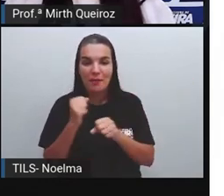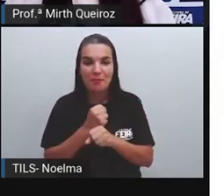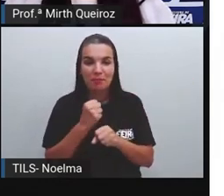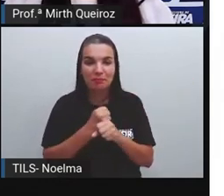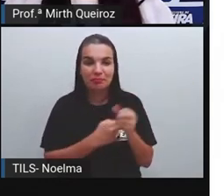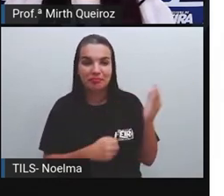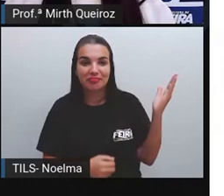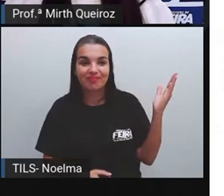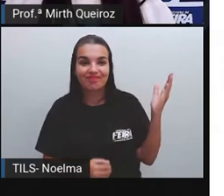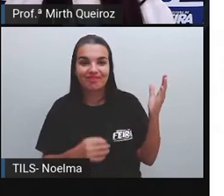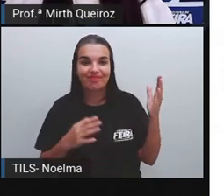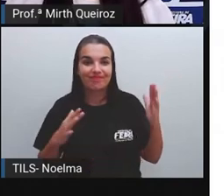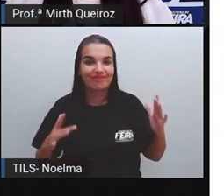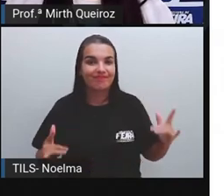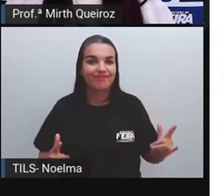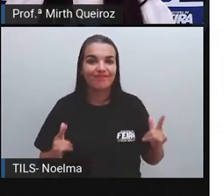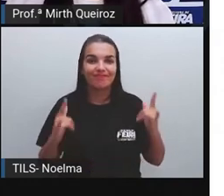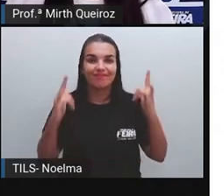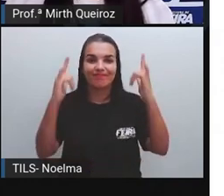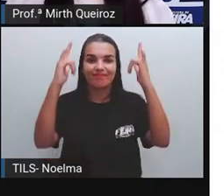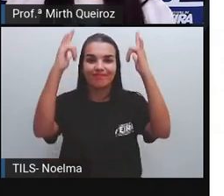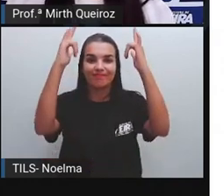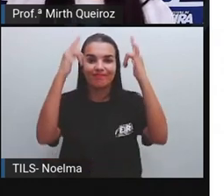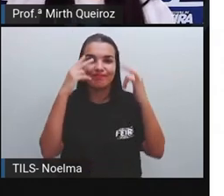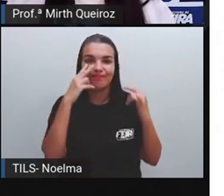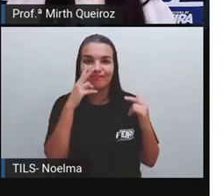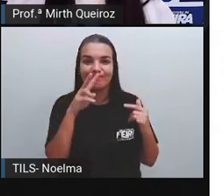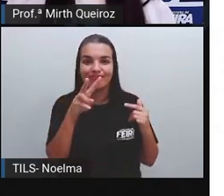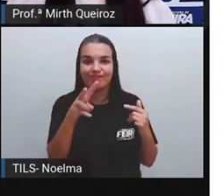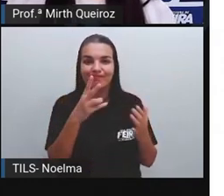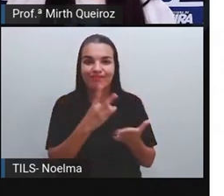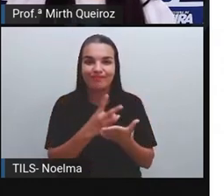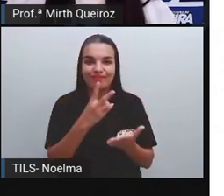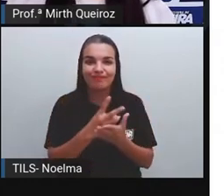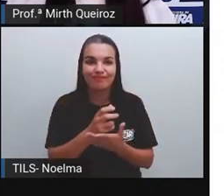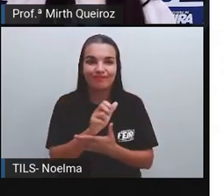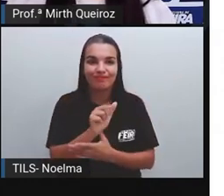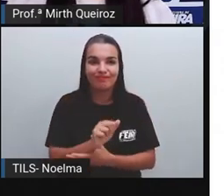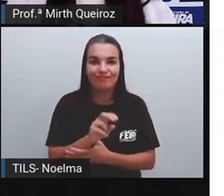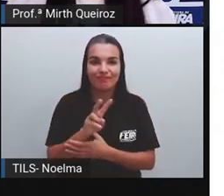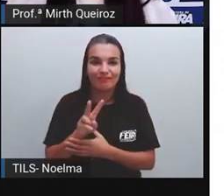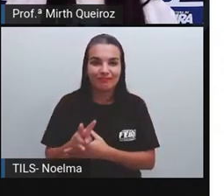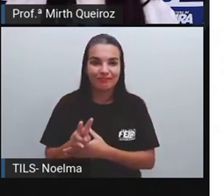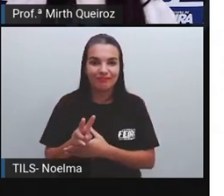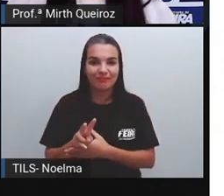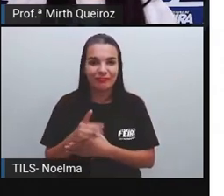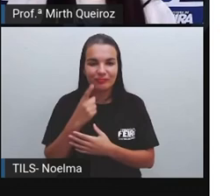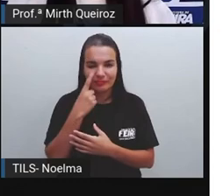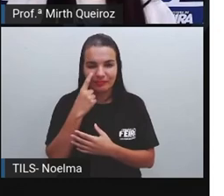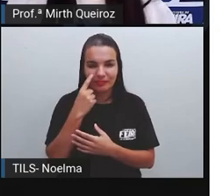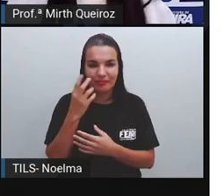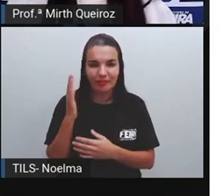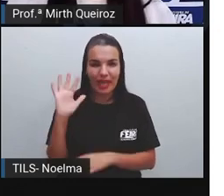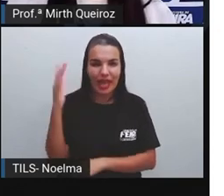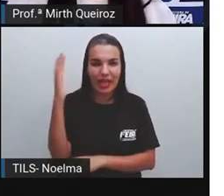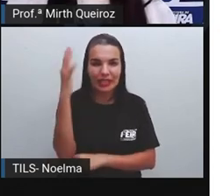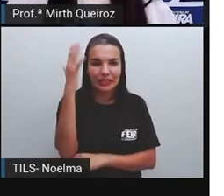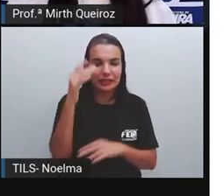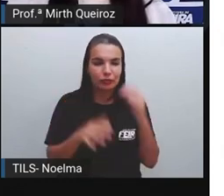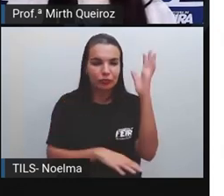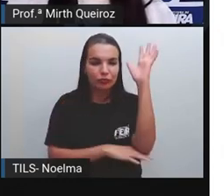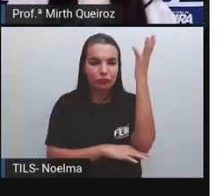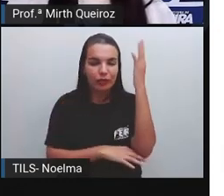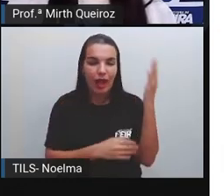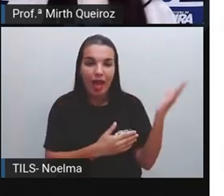na segunda imagem, por incrível que pareça, gente sempre vê a questão dos elementos naturais desaparecerem.